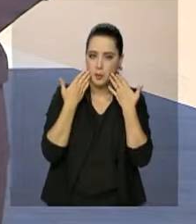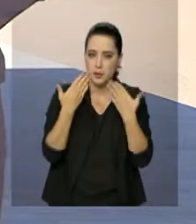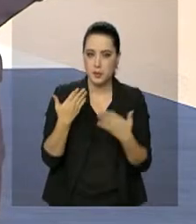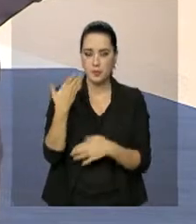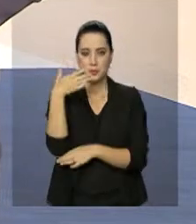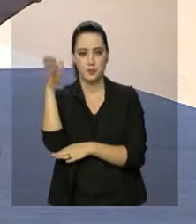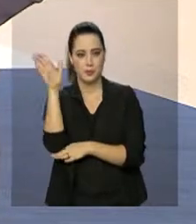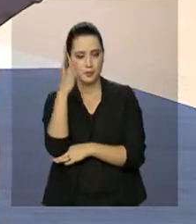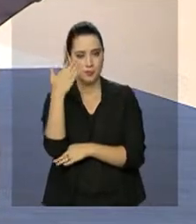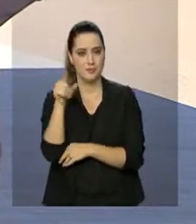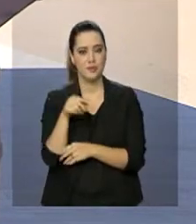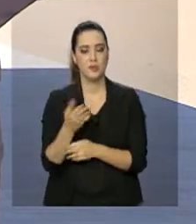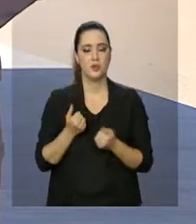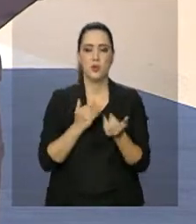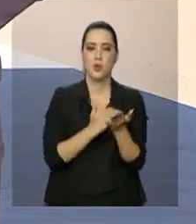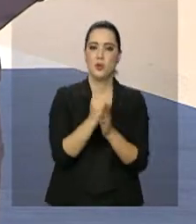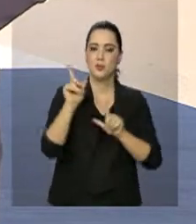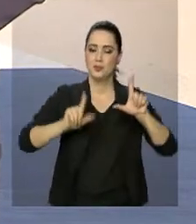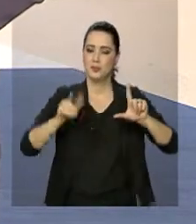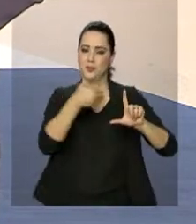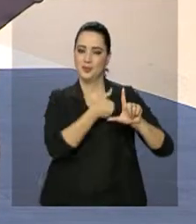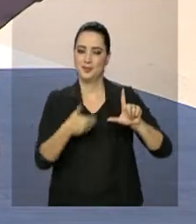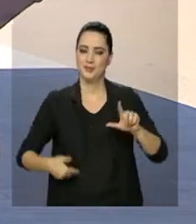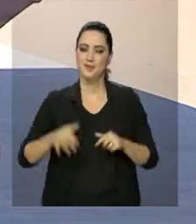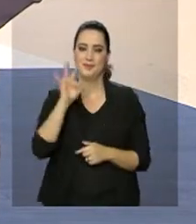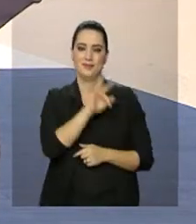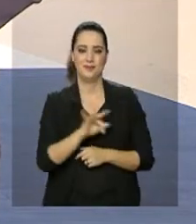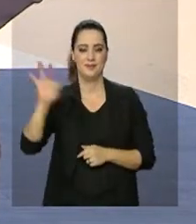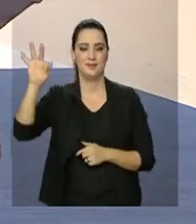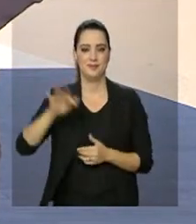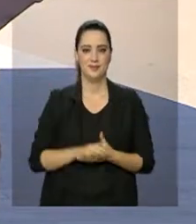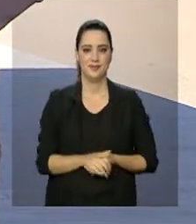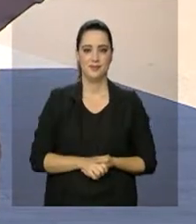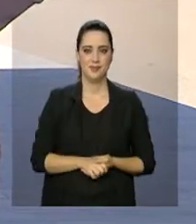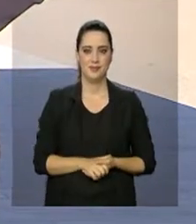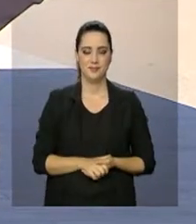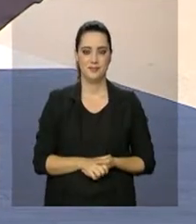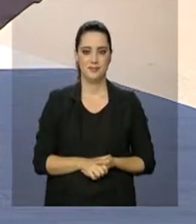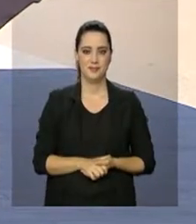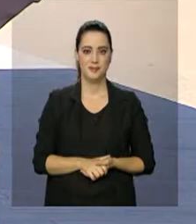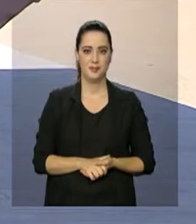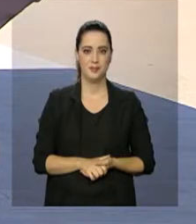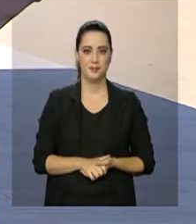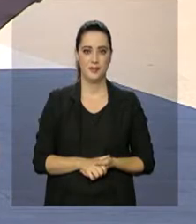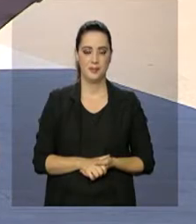troca da bandeira. Continue com a gente aqui na NBR, a TV do Governo Federal.